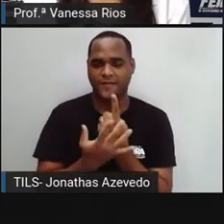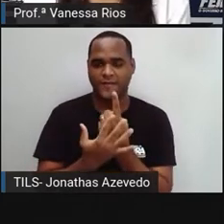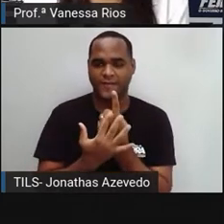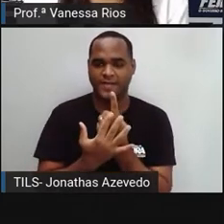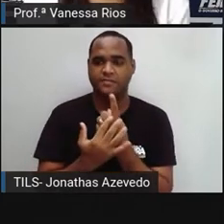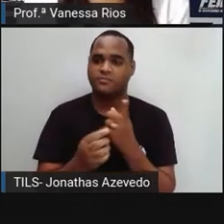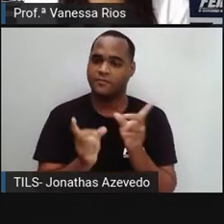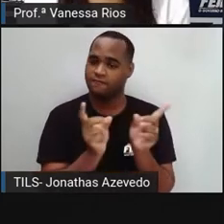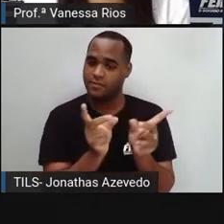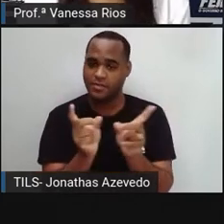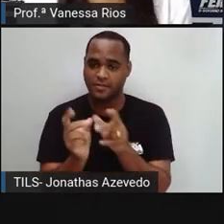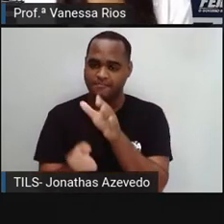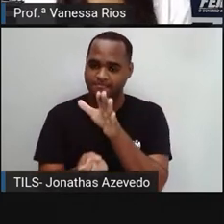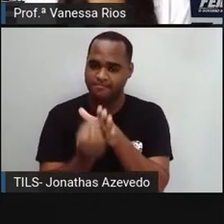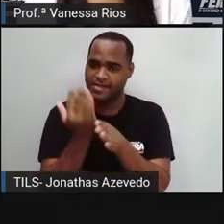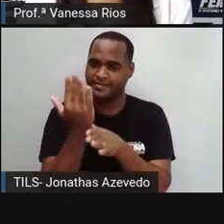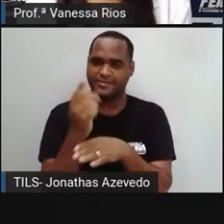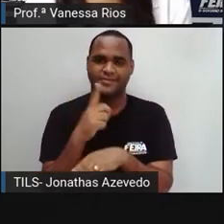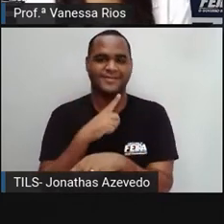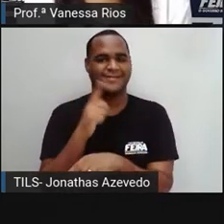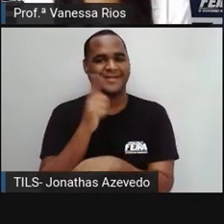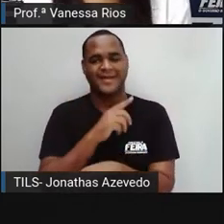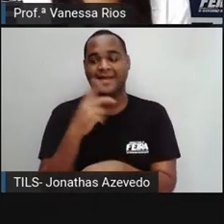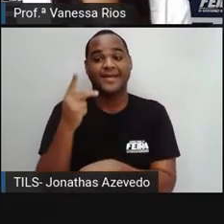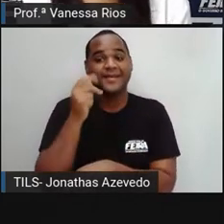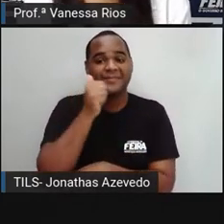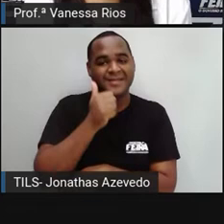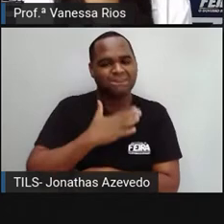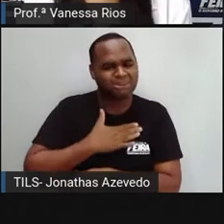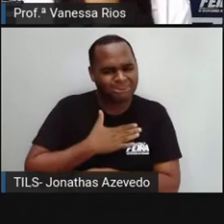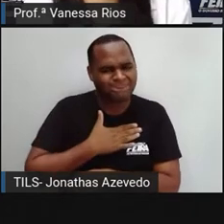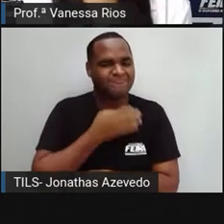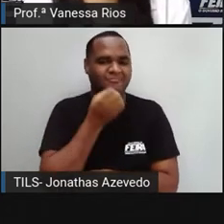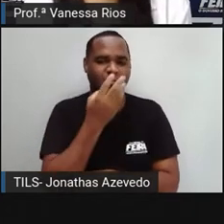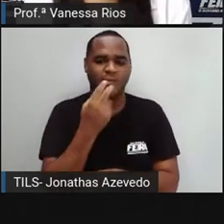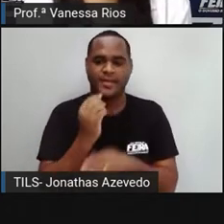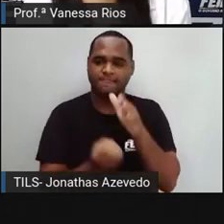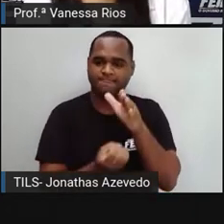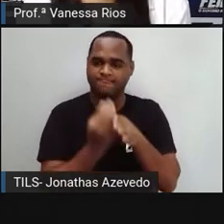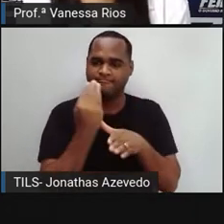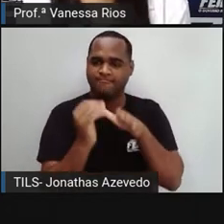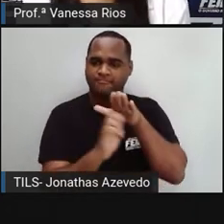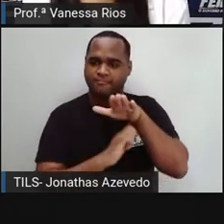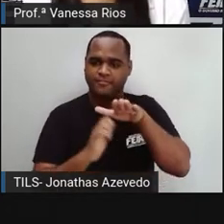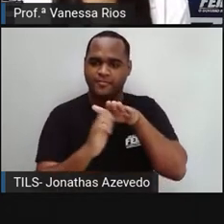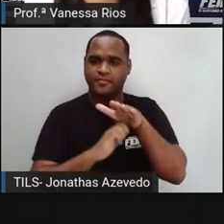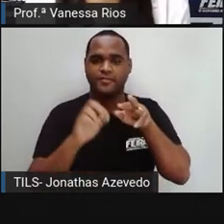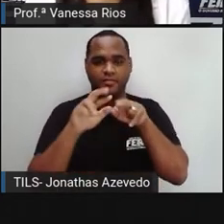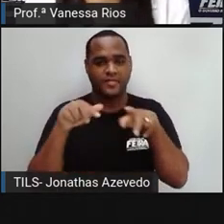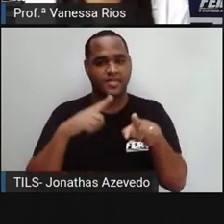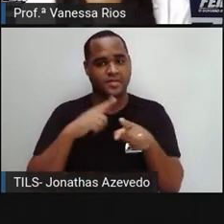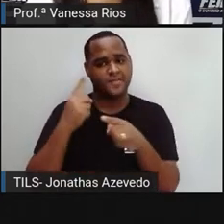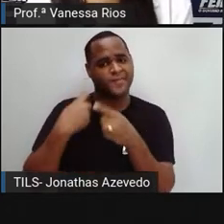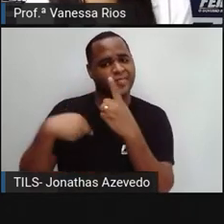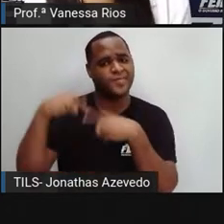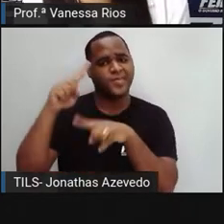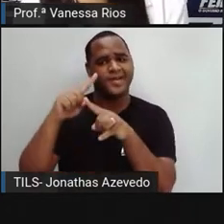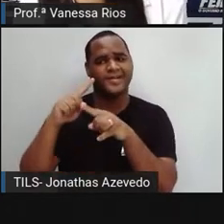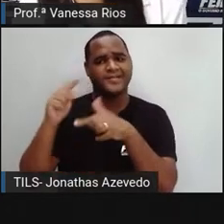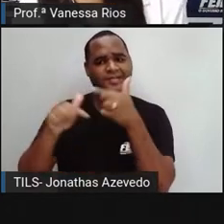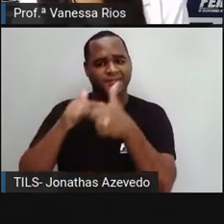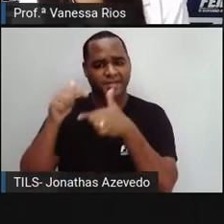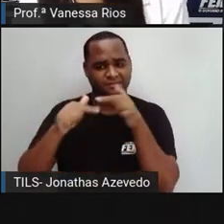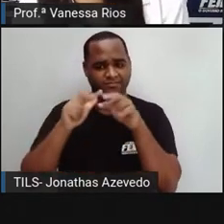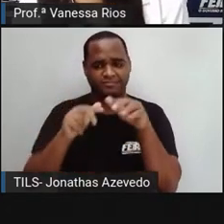fabricar o produto. A garota gostou tanto que criou uma empresa, a Super Business Girls, para